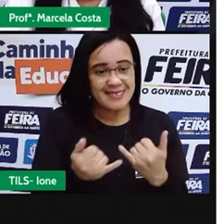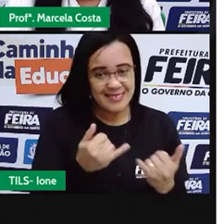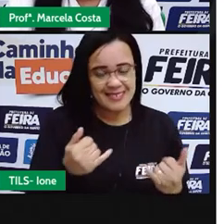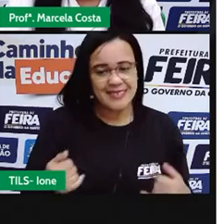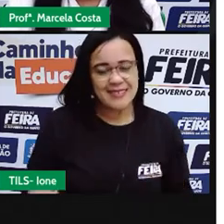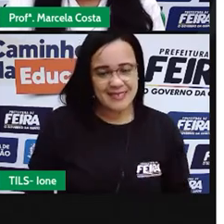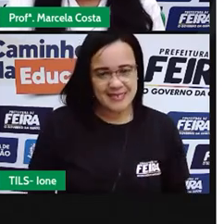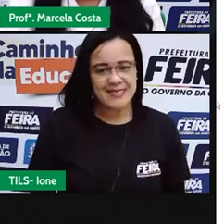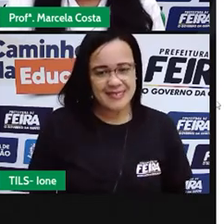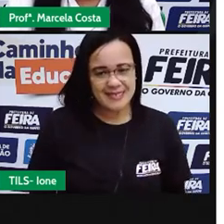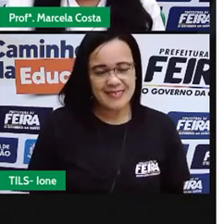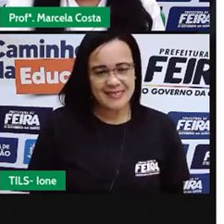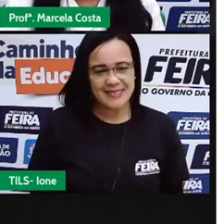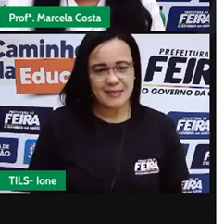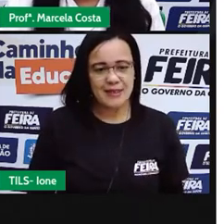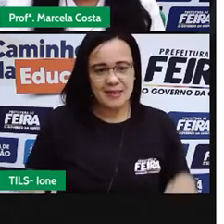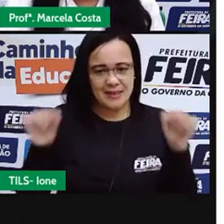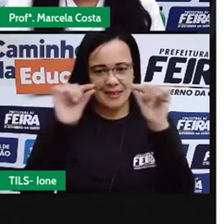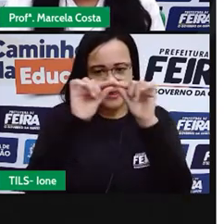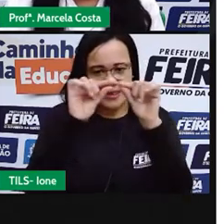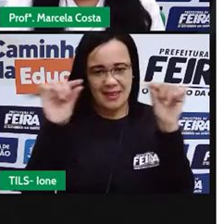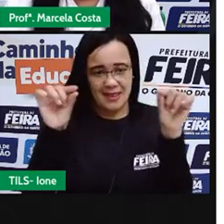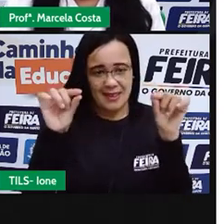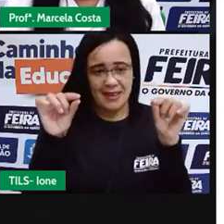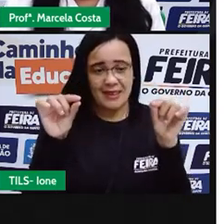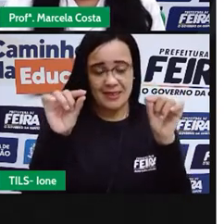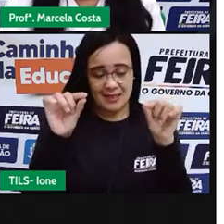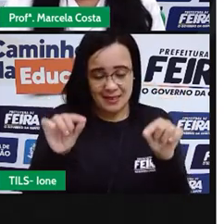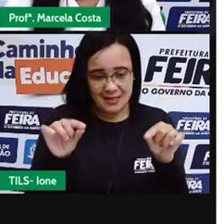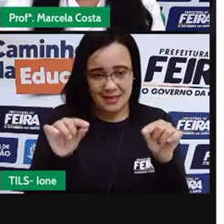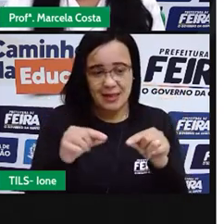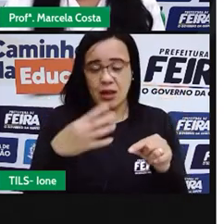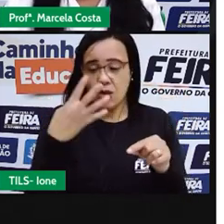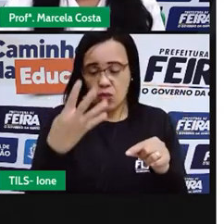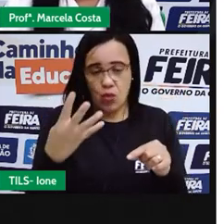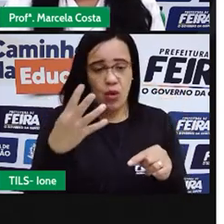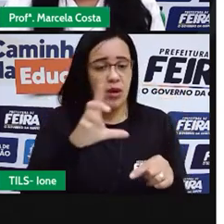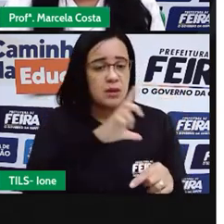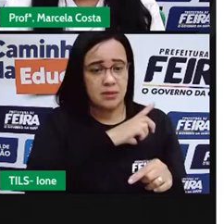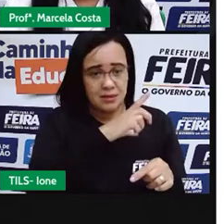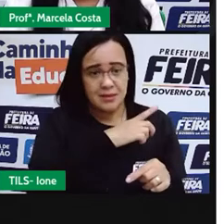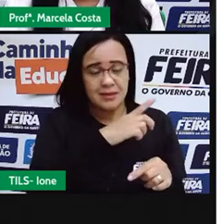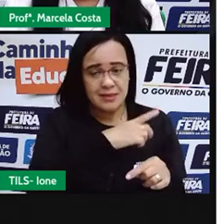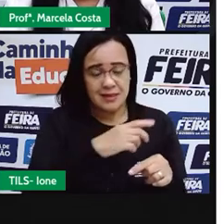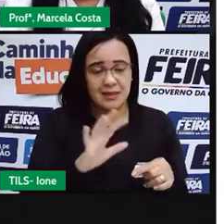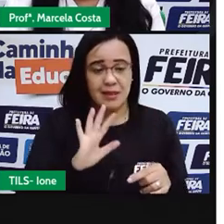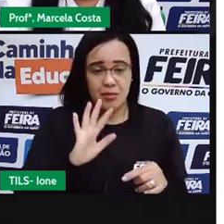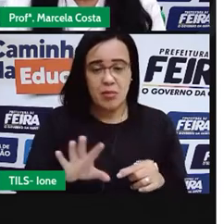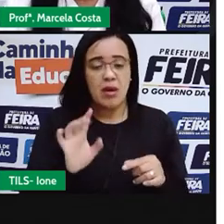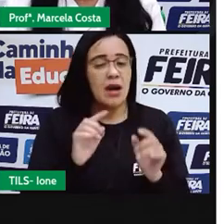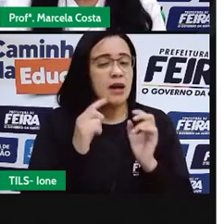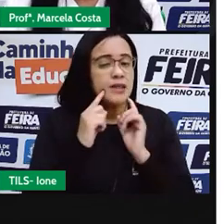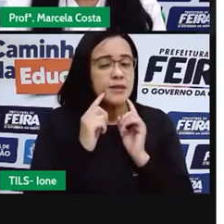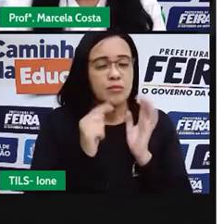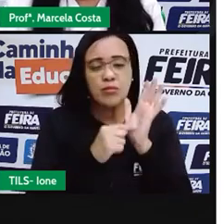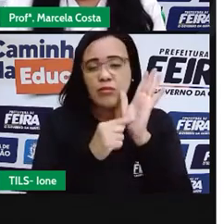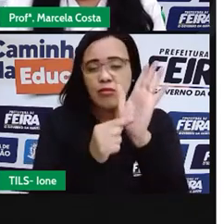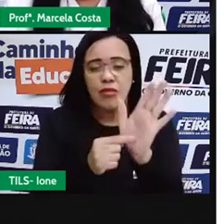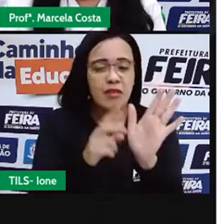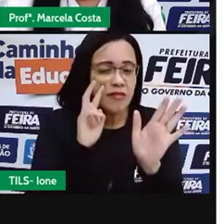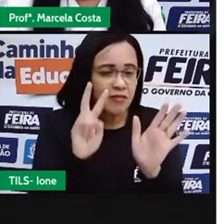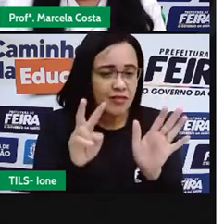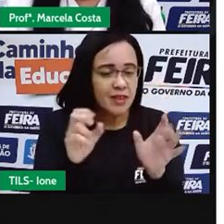linhas retas quatro lados mas a forma como ele é apresentado é